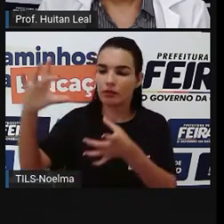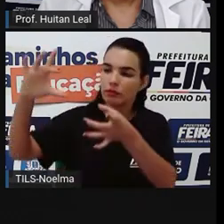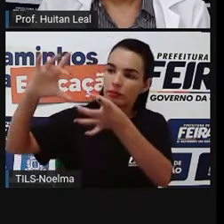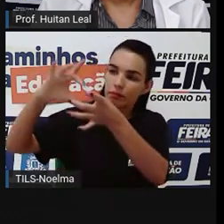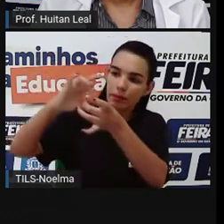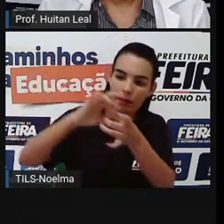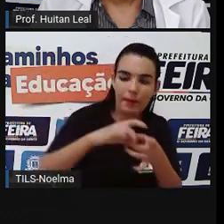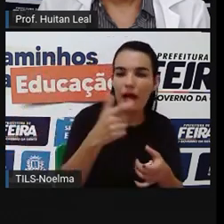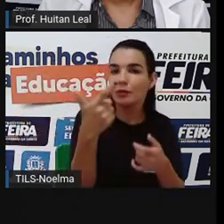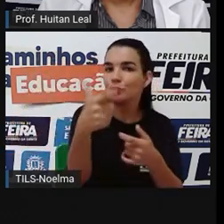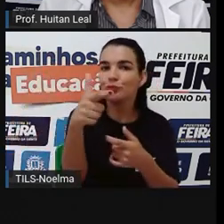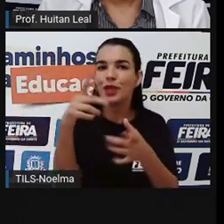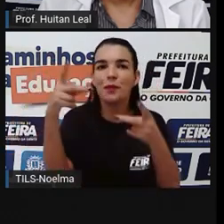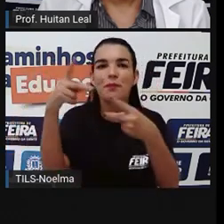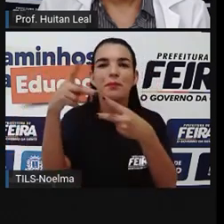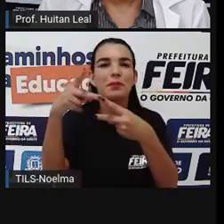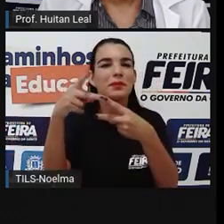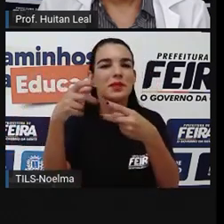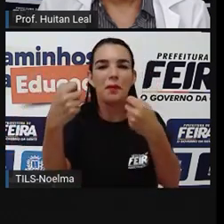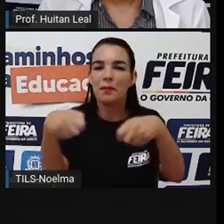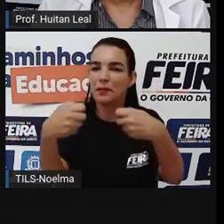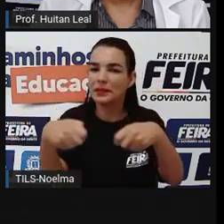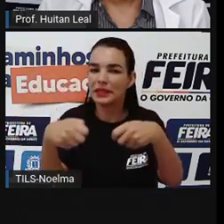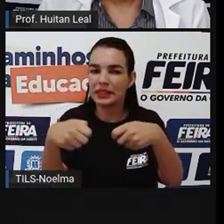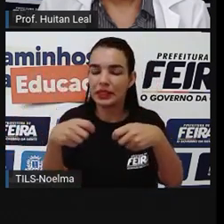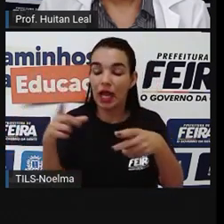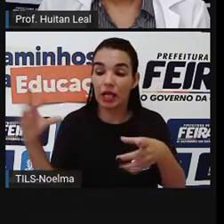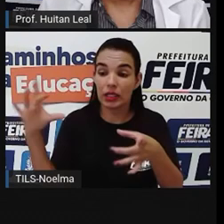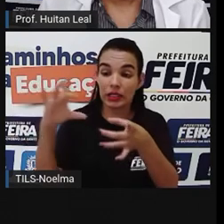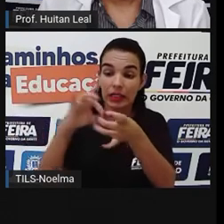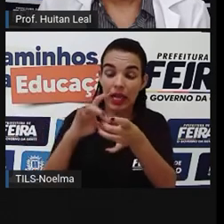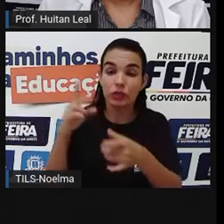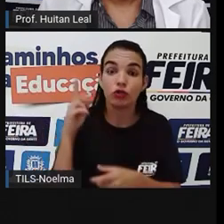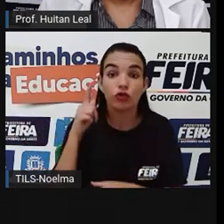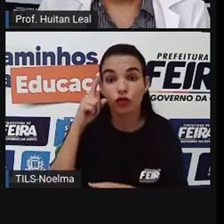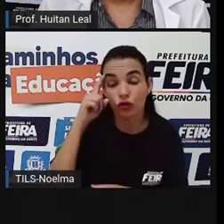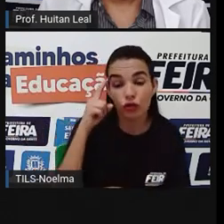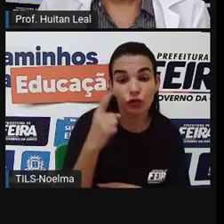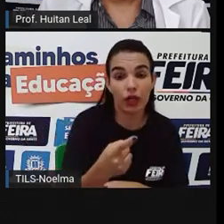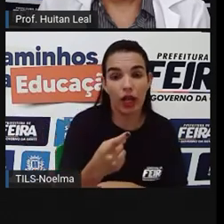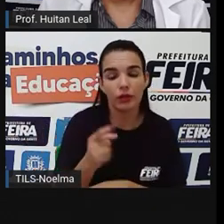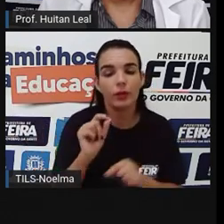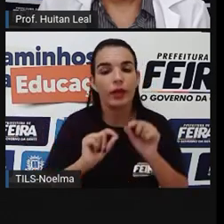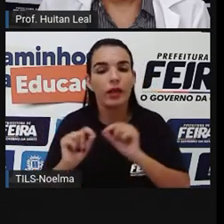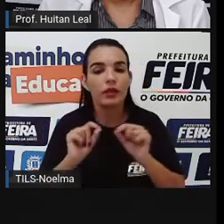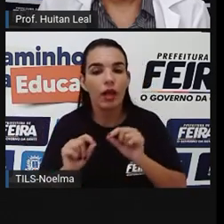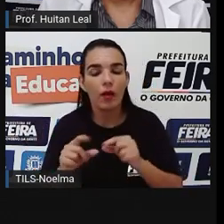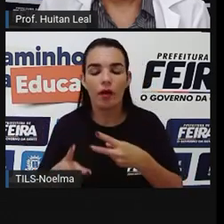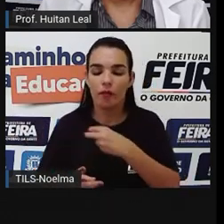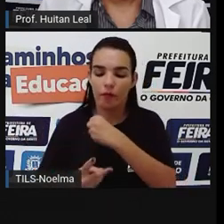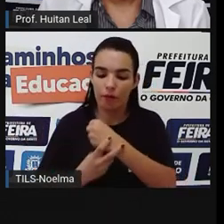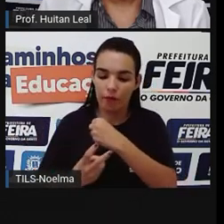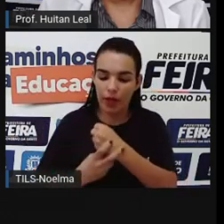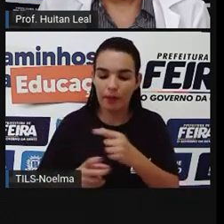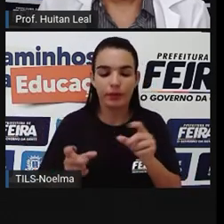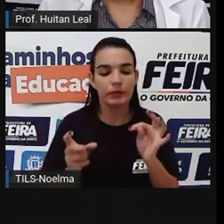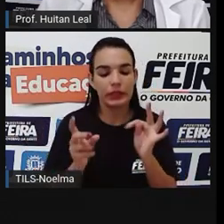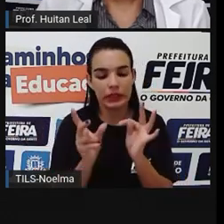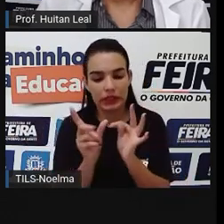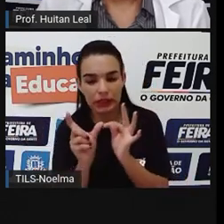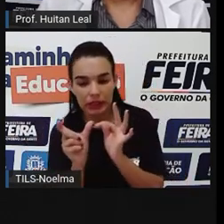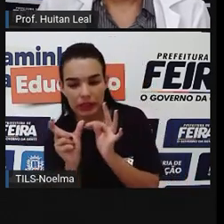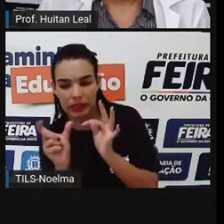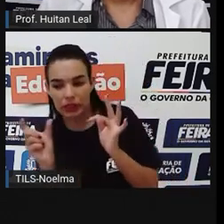nenhum conectivo, sem nenhuma preposição. Está ligado direto. Então, isso configura-se um verbo transitivo direto e